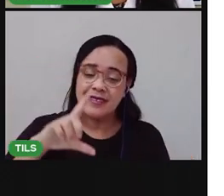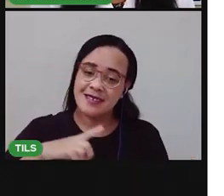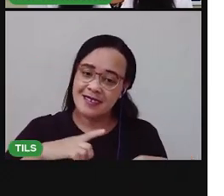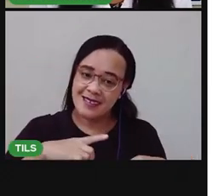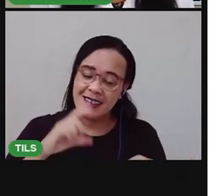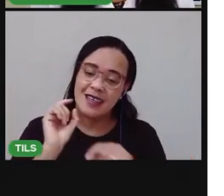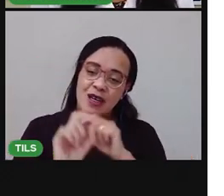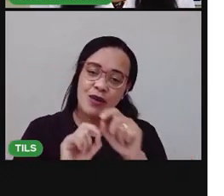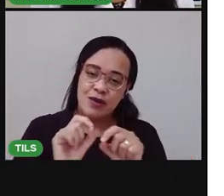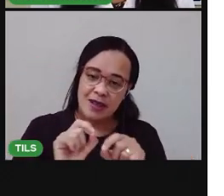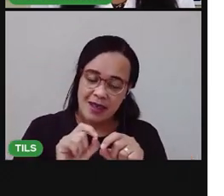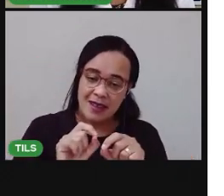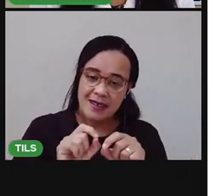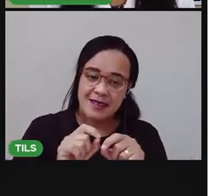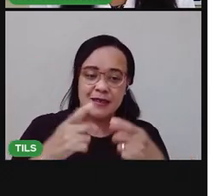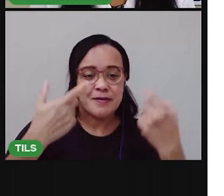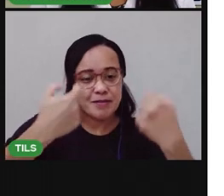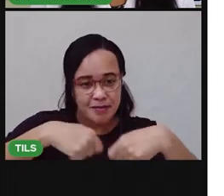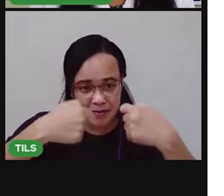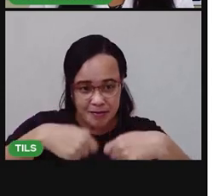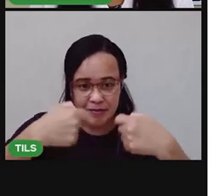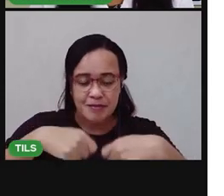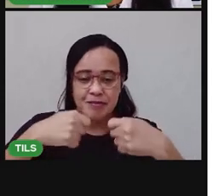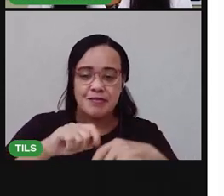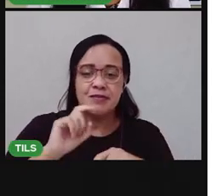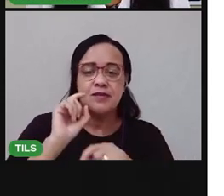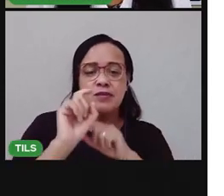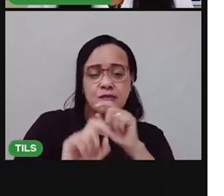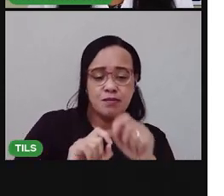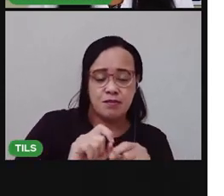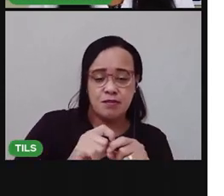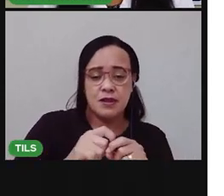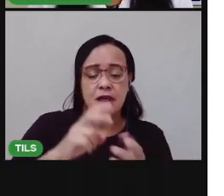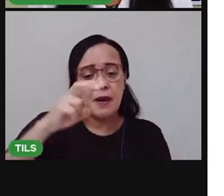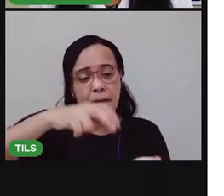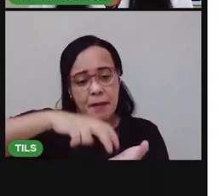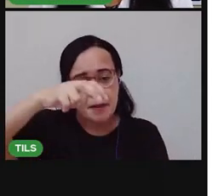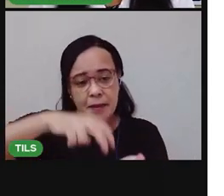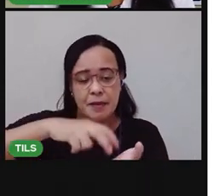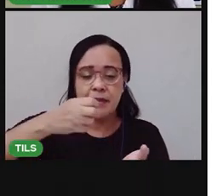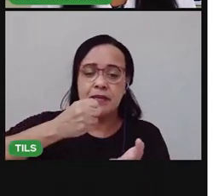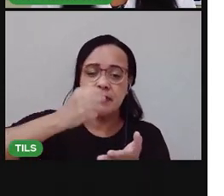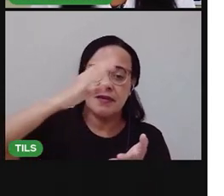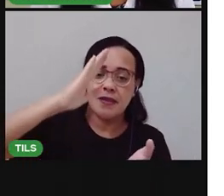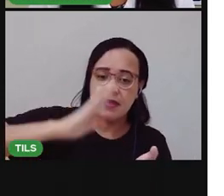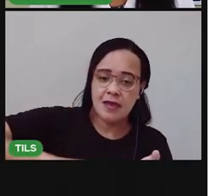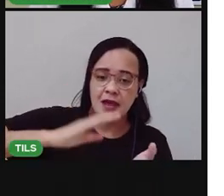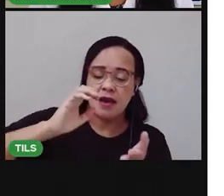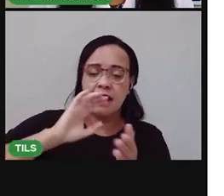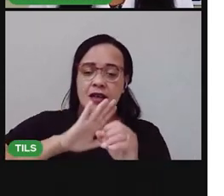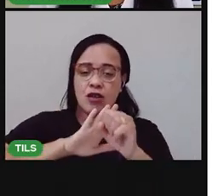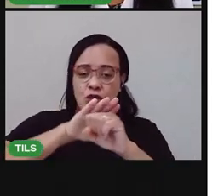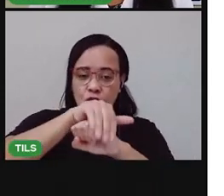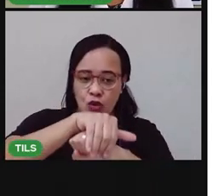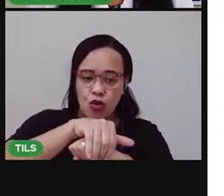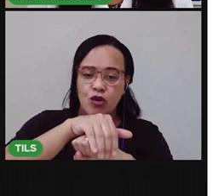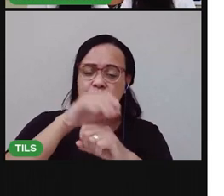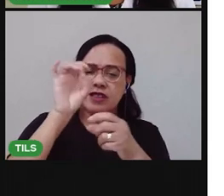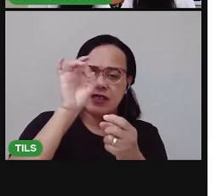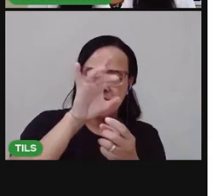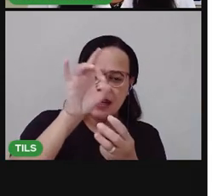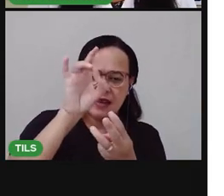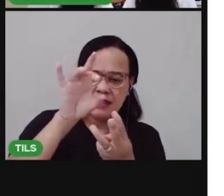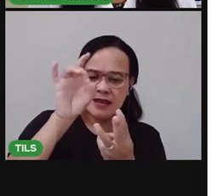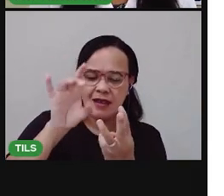separação, né, em momentos do dia, com manhã, tarde, noite. E em cada momento você faz uma atividade